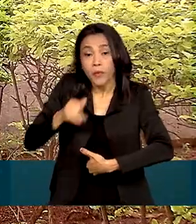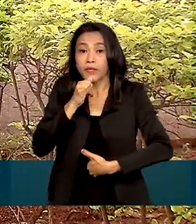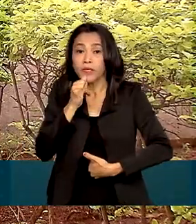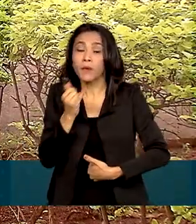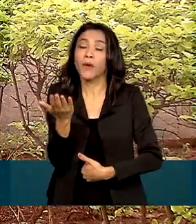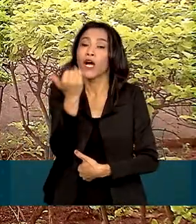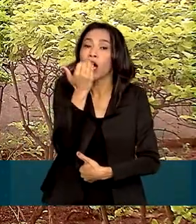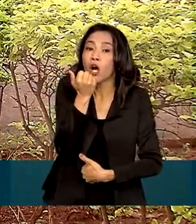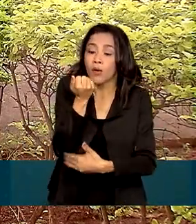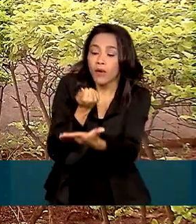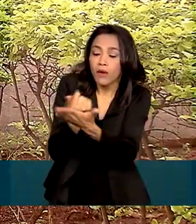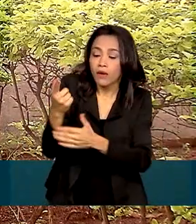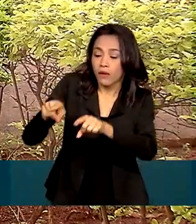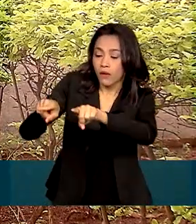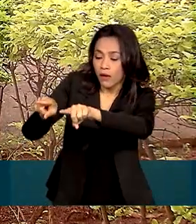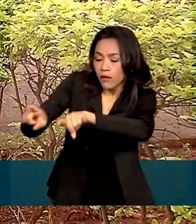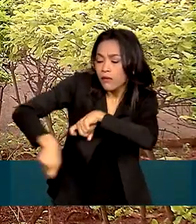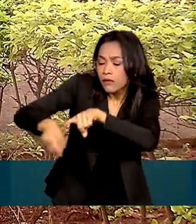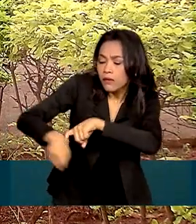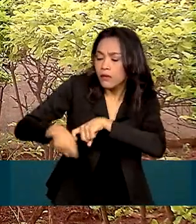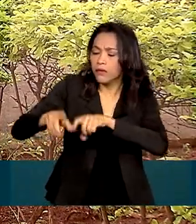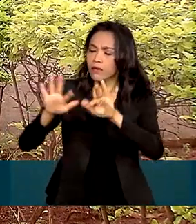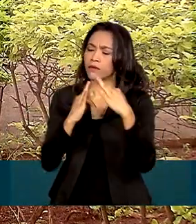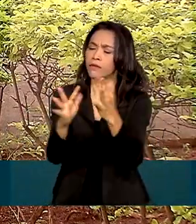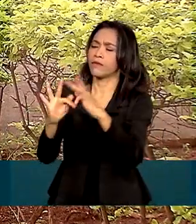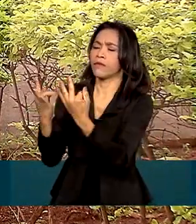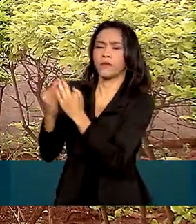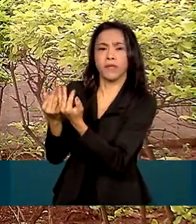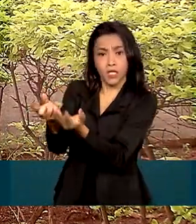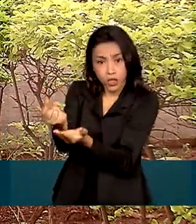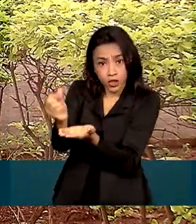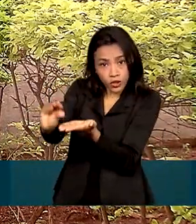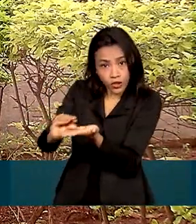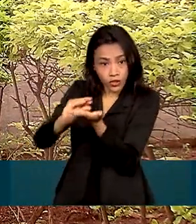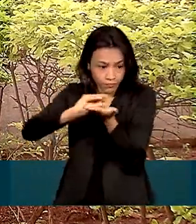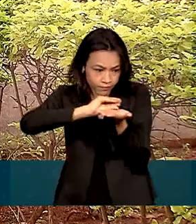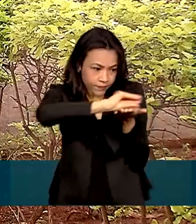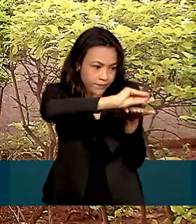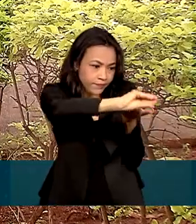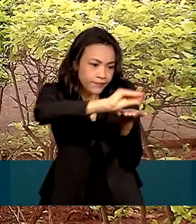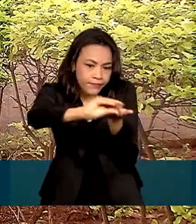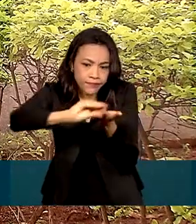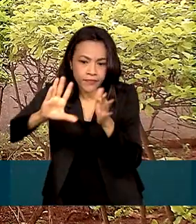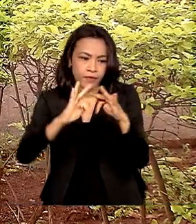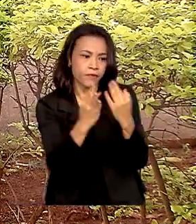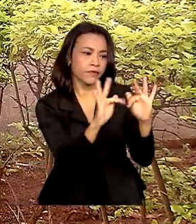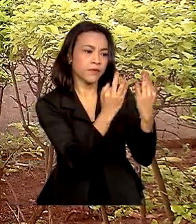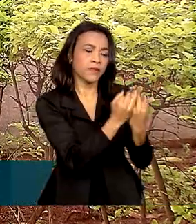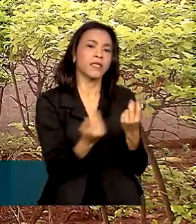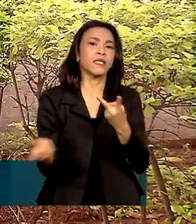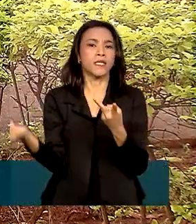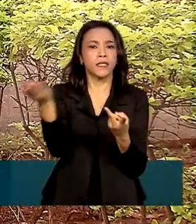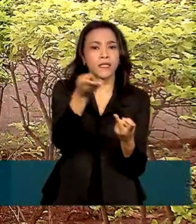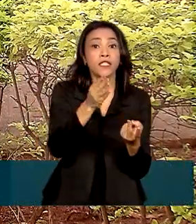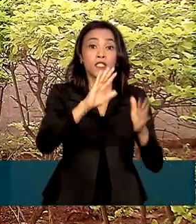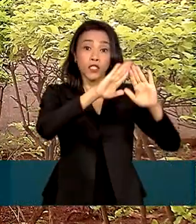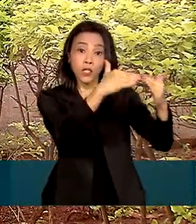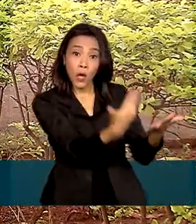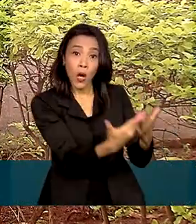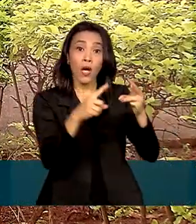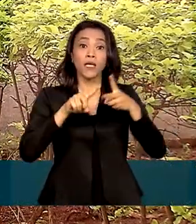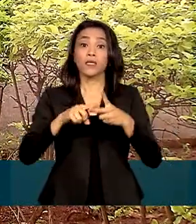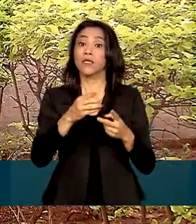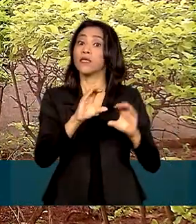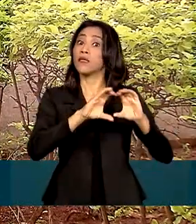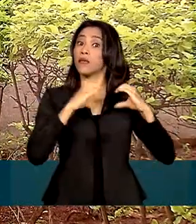que compra alimentos produzidos por pequenos agricultores e repassa a famílias em vulnerabilidade, escolas públicas e restaurantes